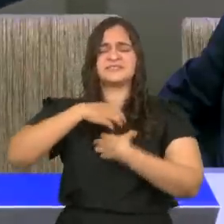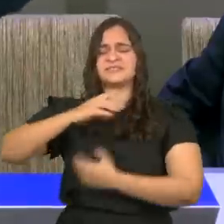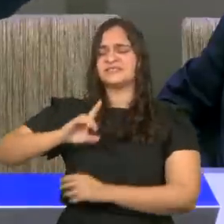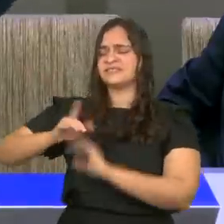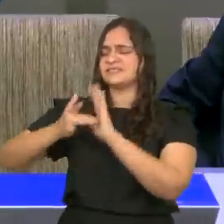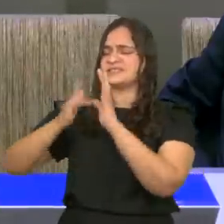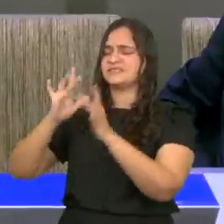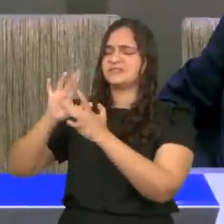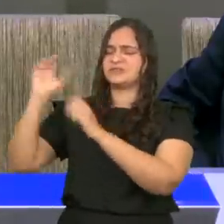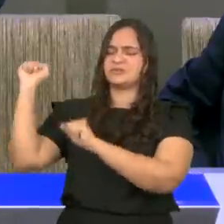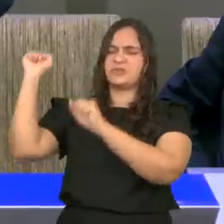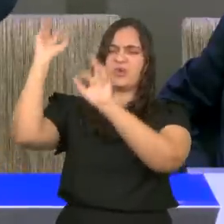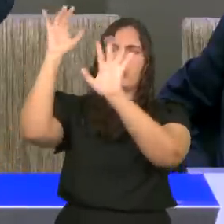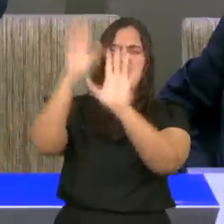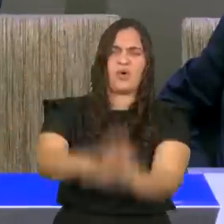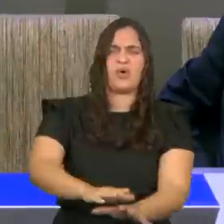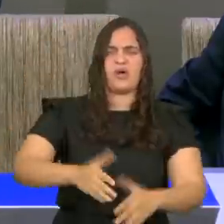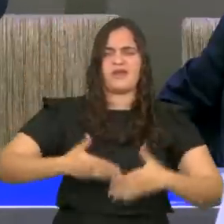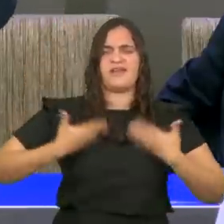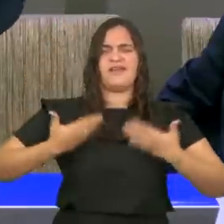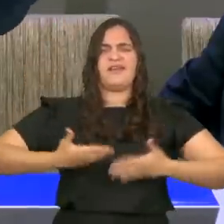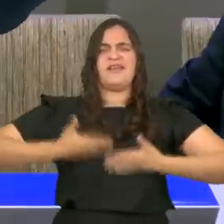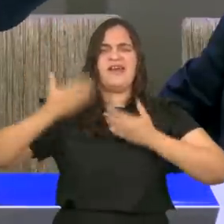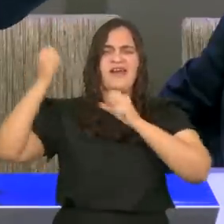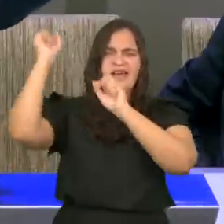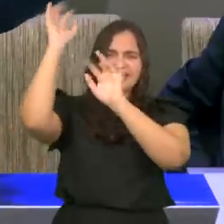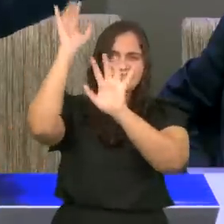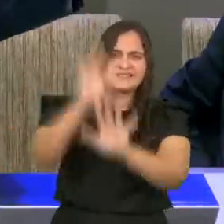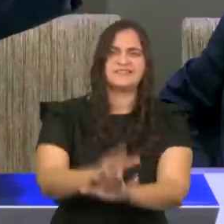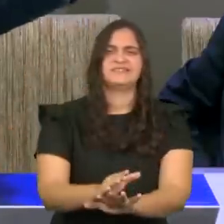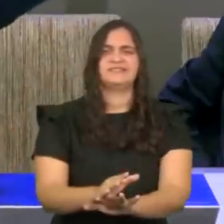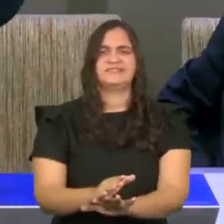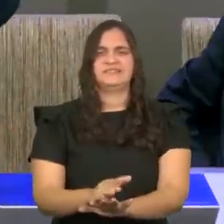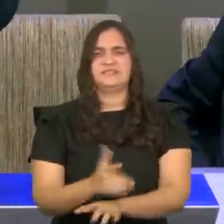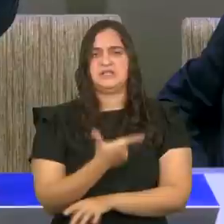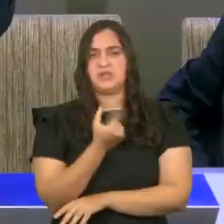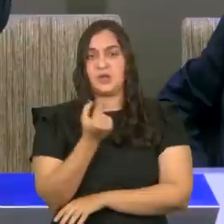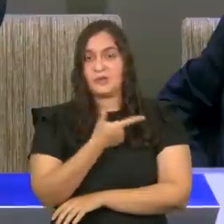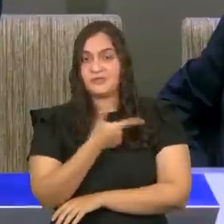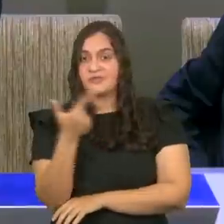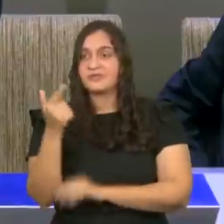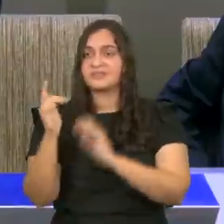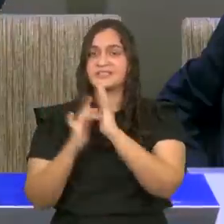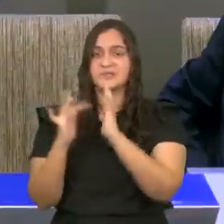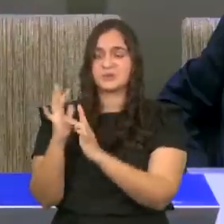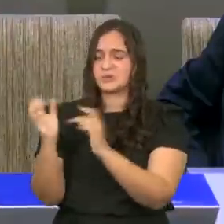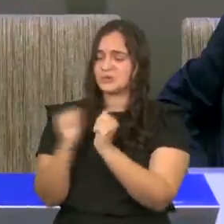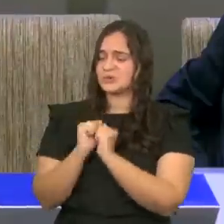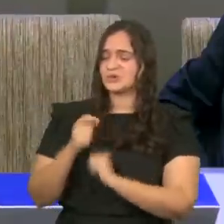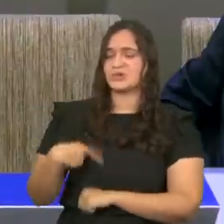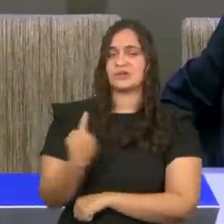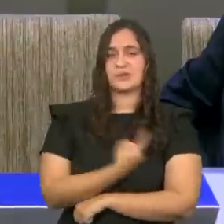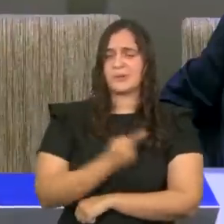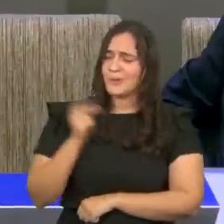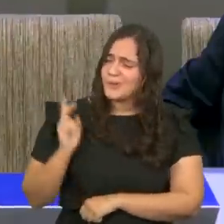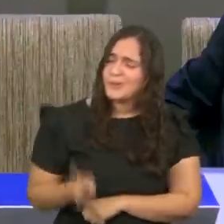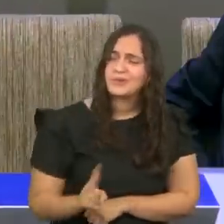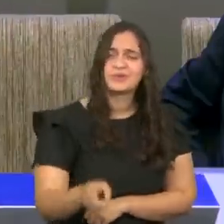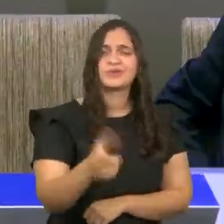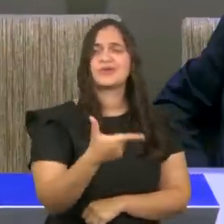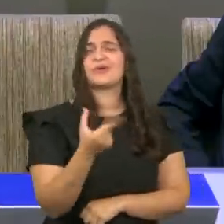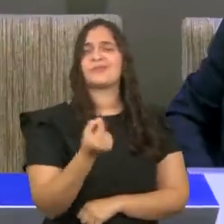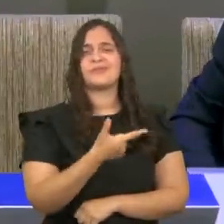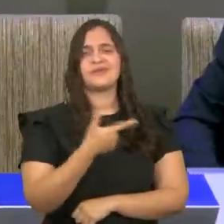presença, de Deus, está conosco, foi conosco, em 2022, e vai continuar, em 2023, quem está